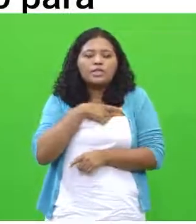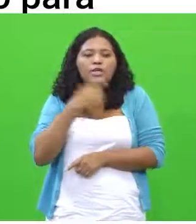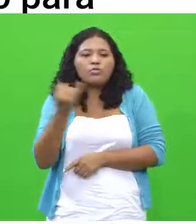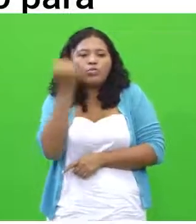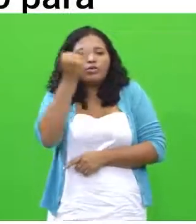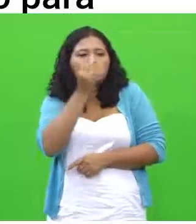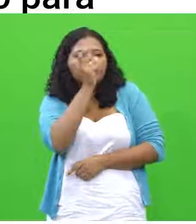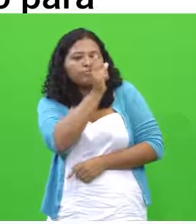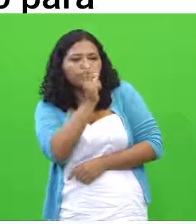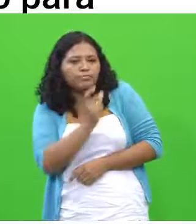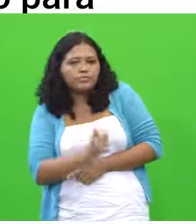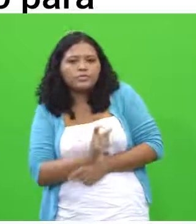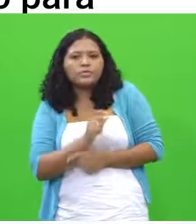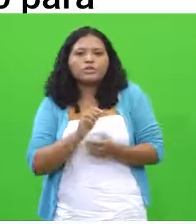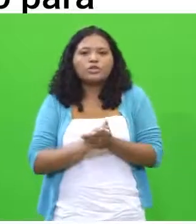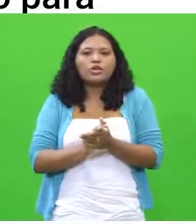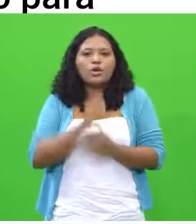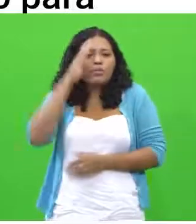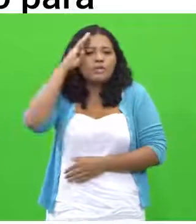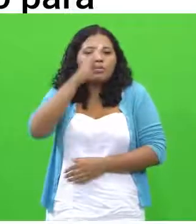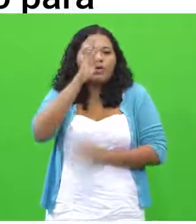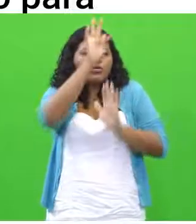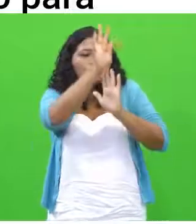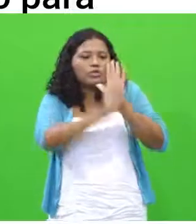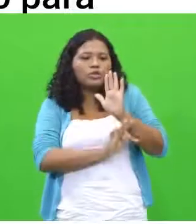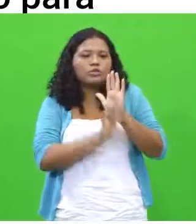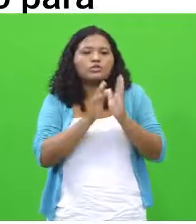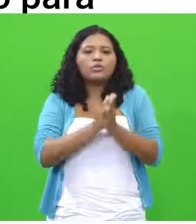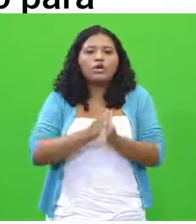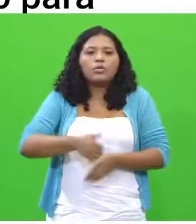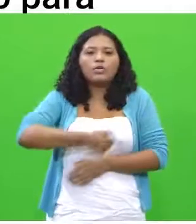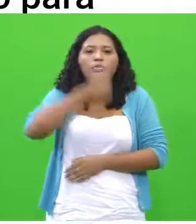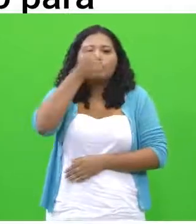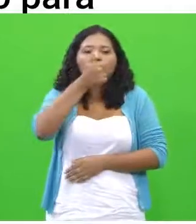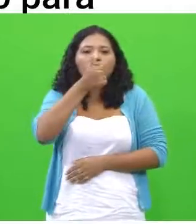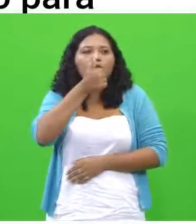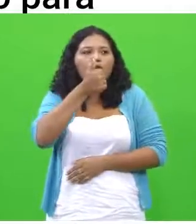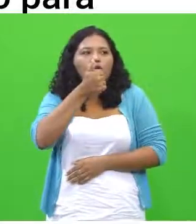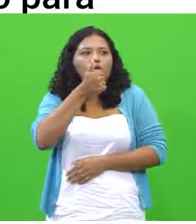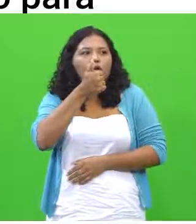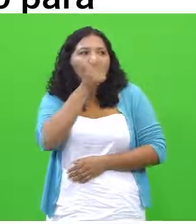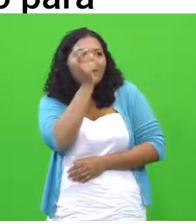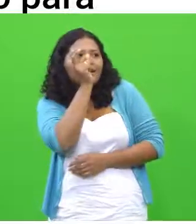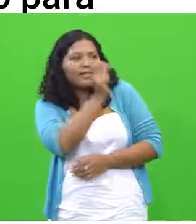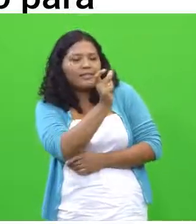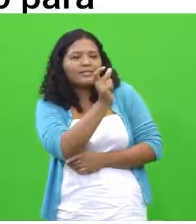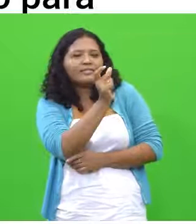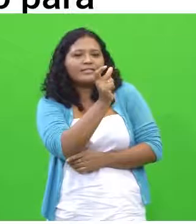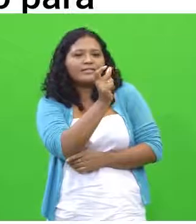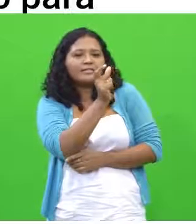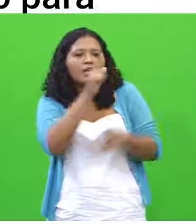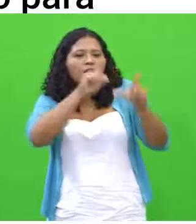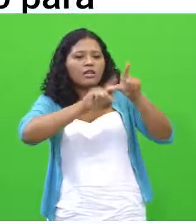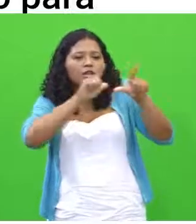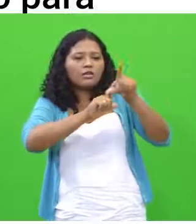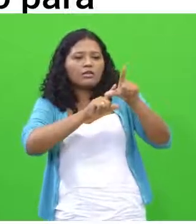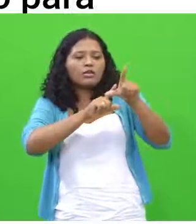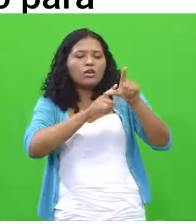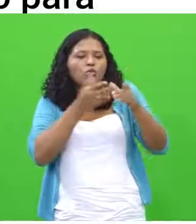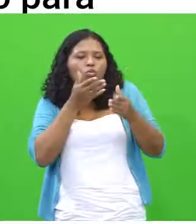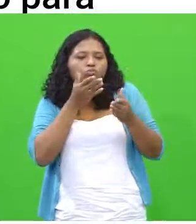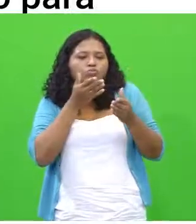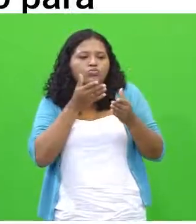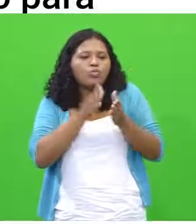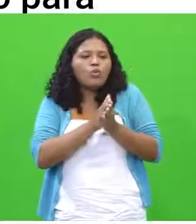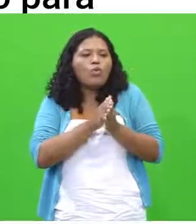destacamos como principal nesse texto. A primeira coisa é a fonte, ou seja, a origem desse fragmento. Ele vem de um